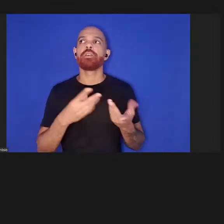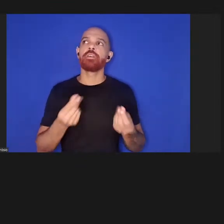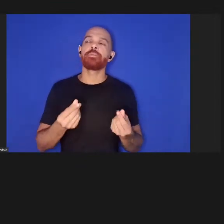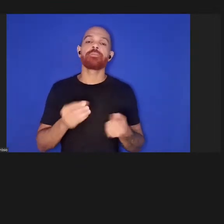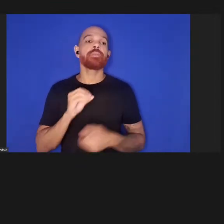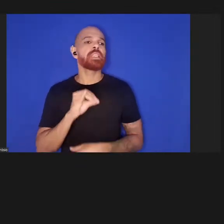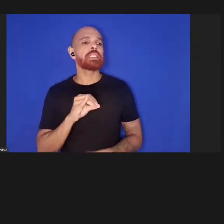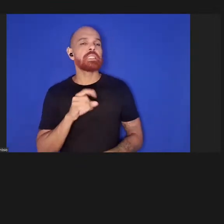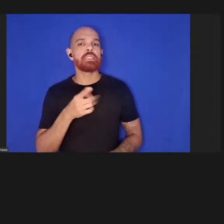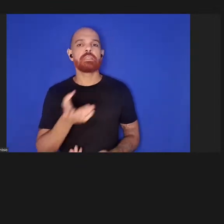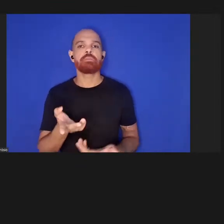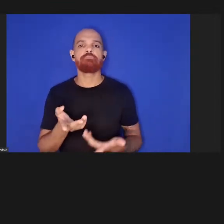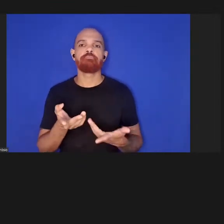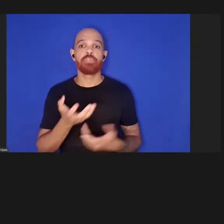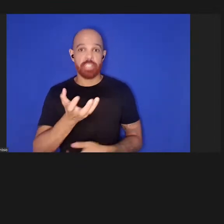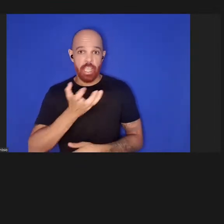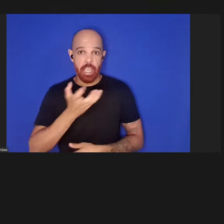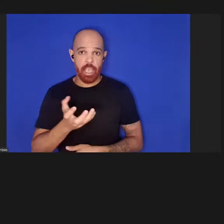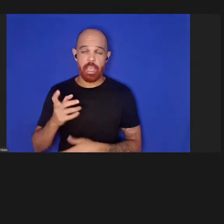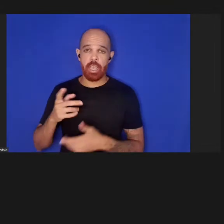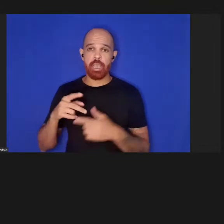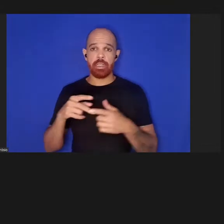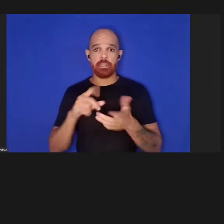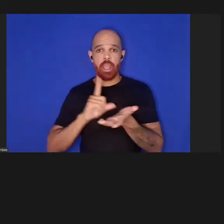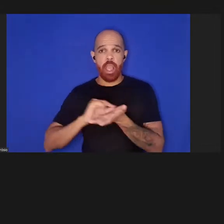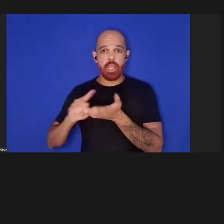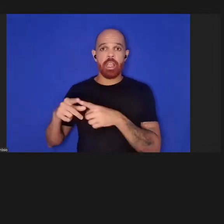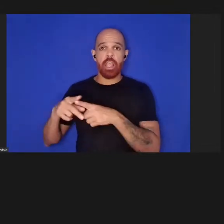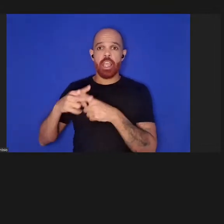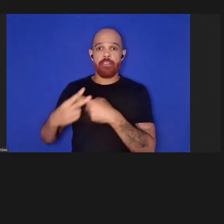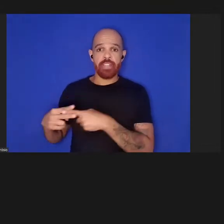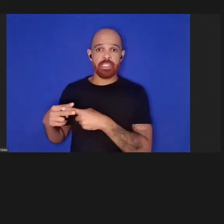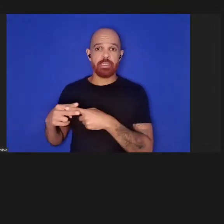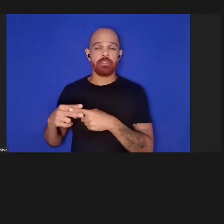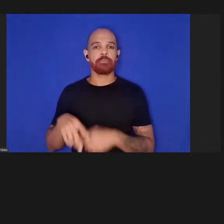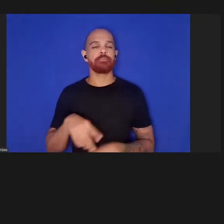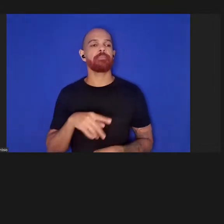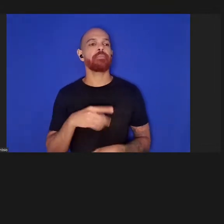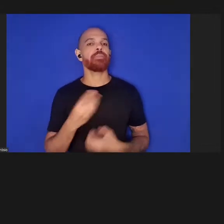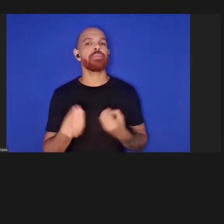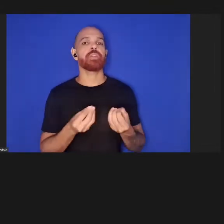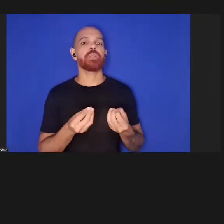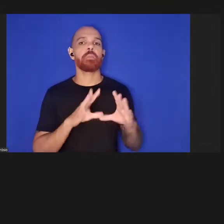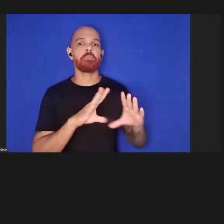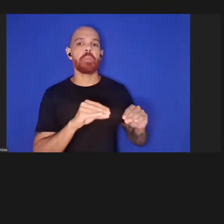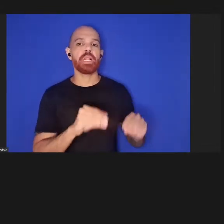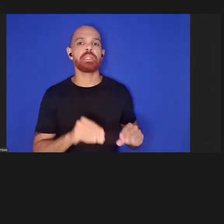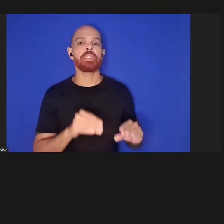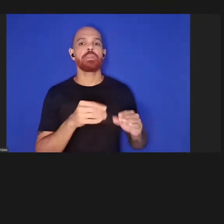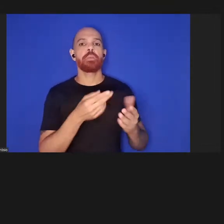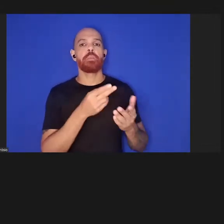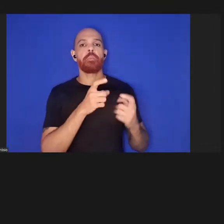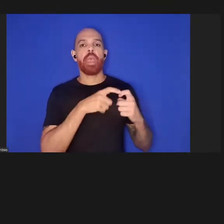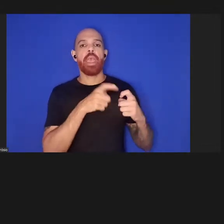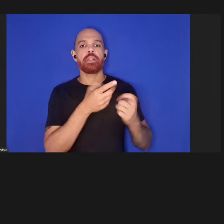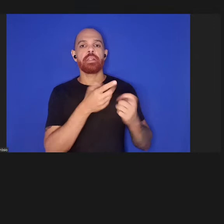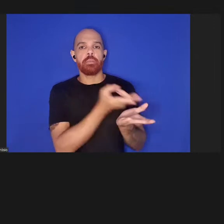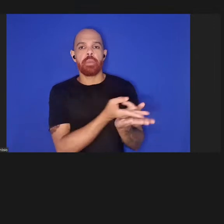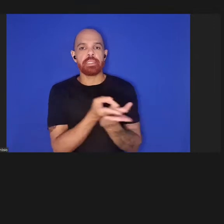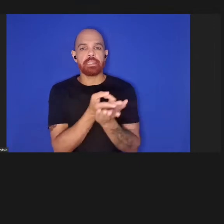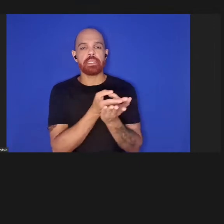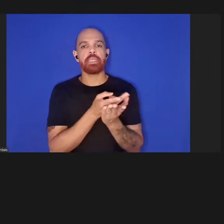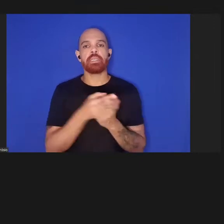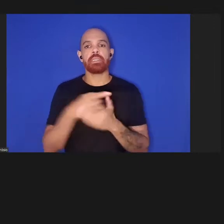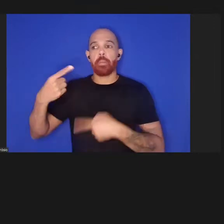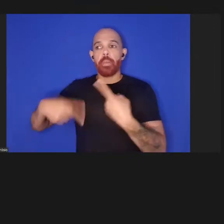queira que ele passe por revisão. O manejo médico de pacientes e de políticas